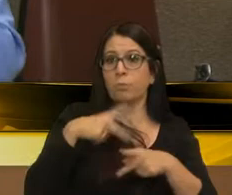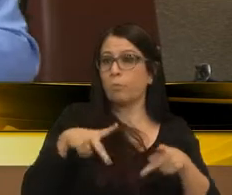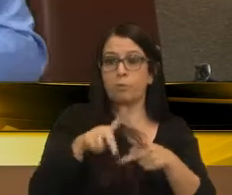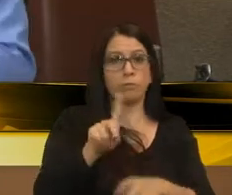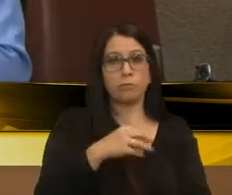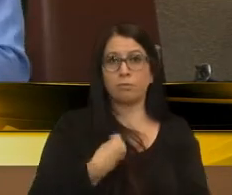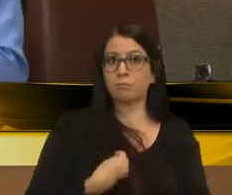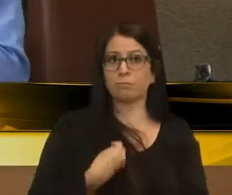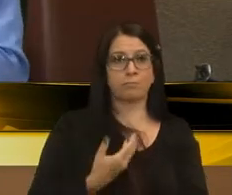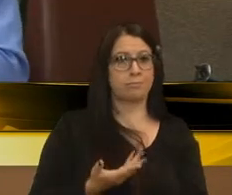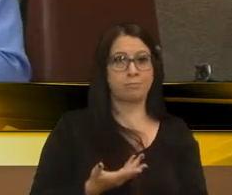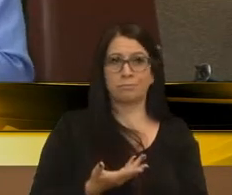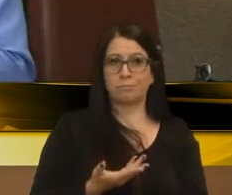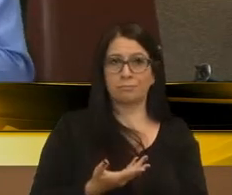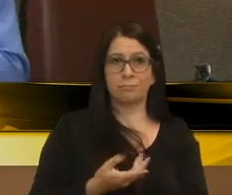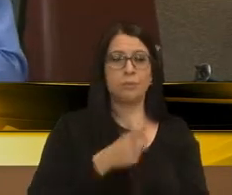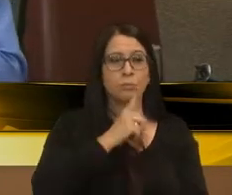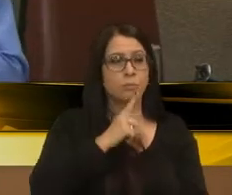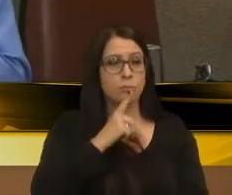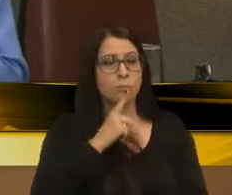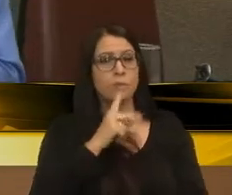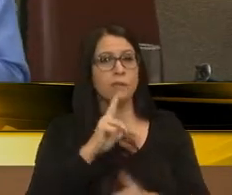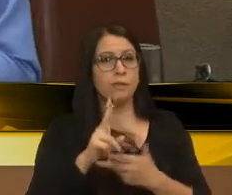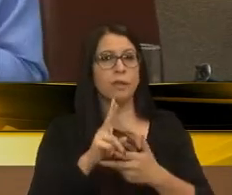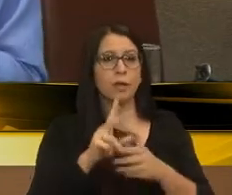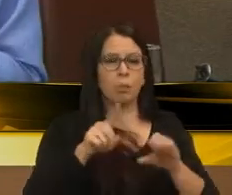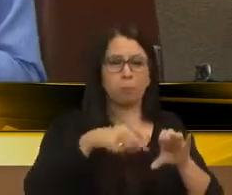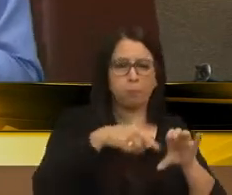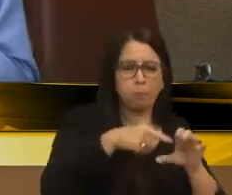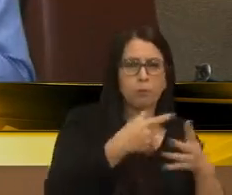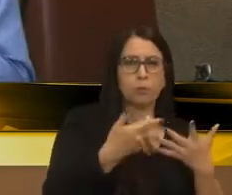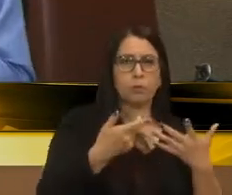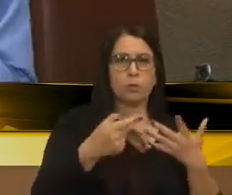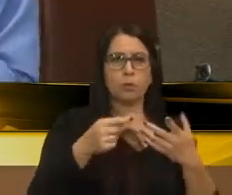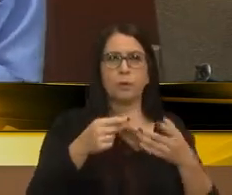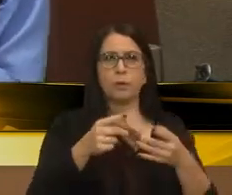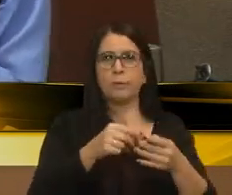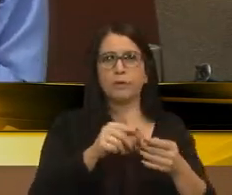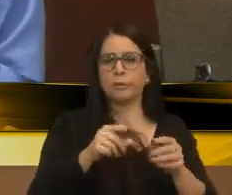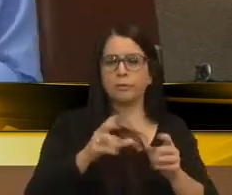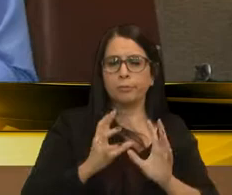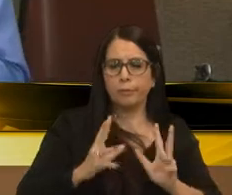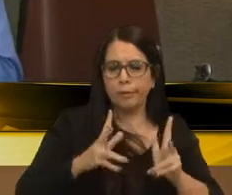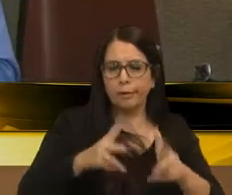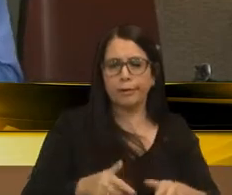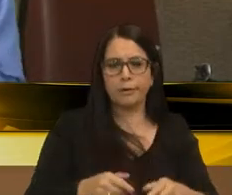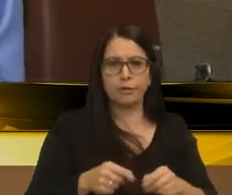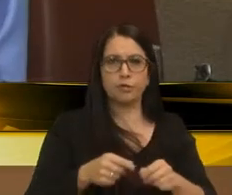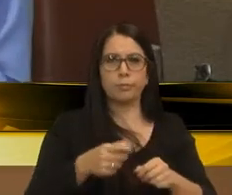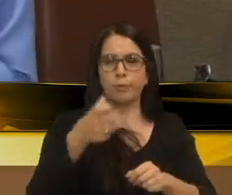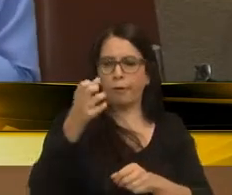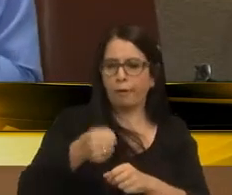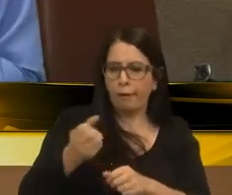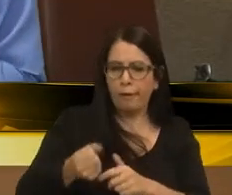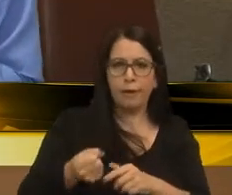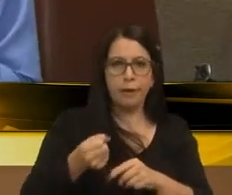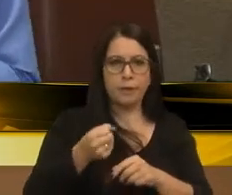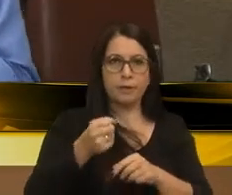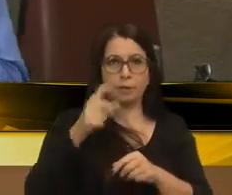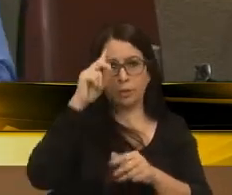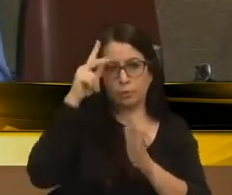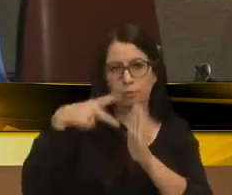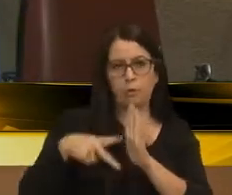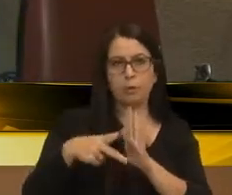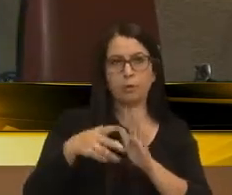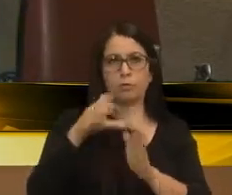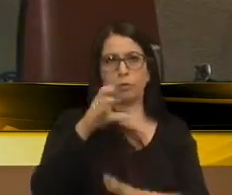vereador Menegusto. Ele precisa, seja lá tocar o motor para tocar a irrigação, seja lá a ordenhadeira, lá para aquele bando